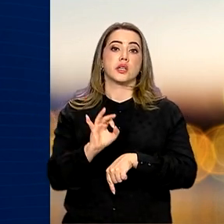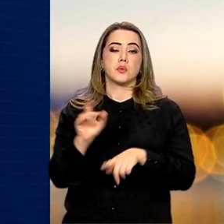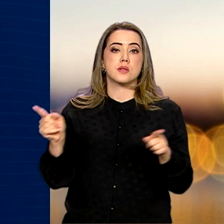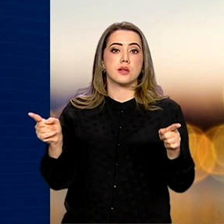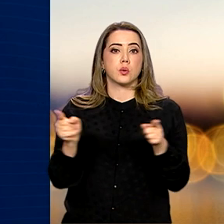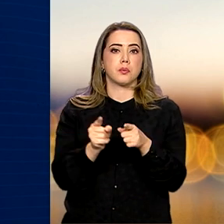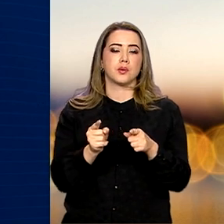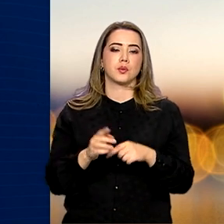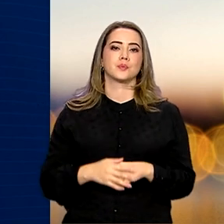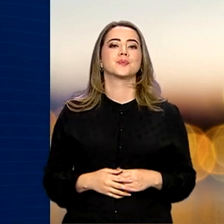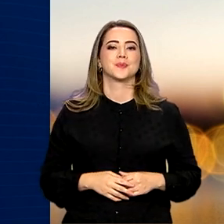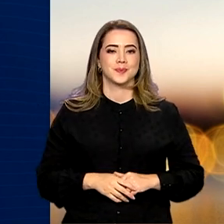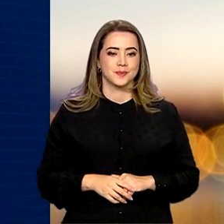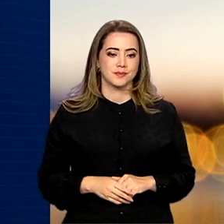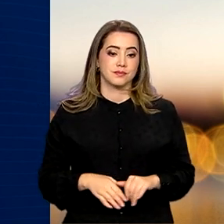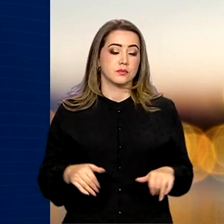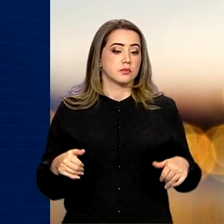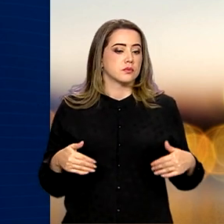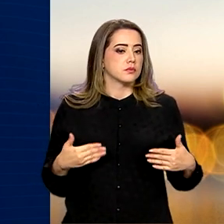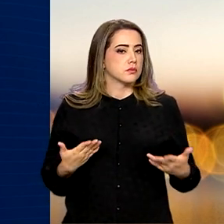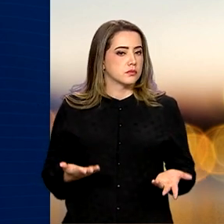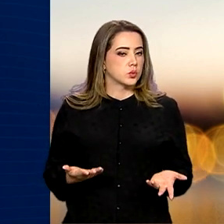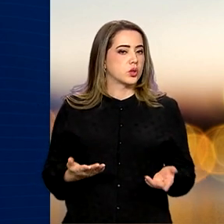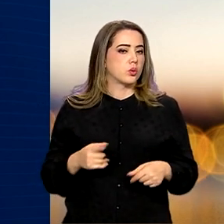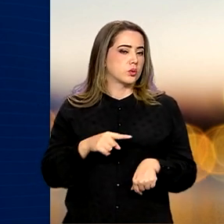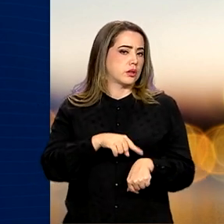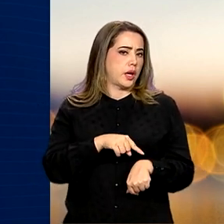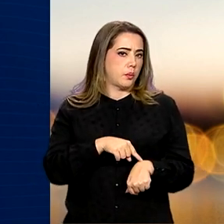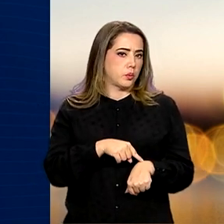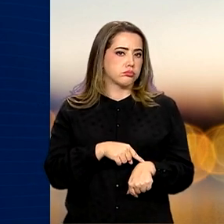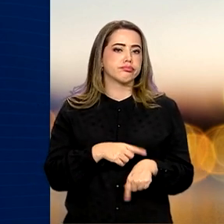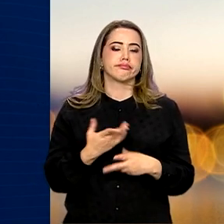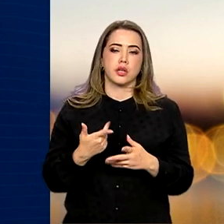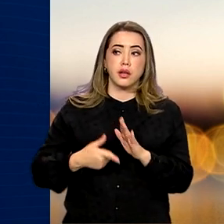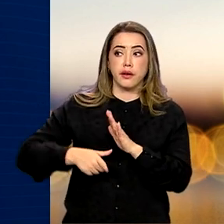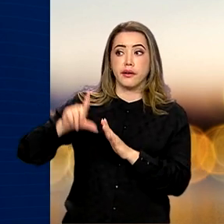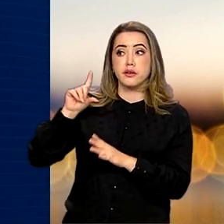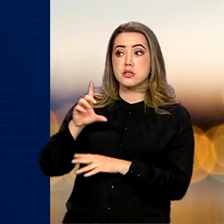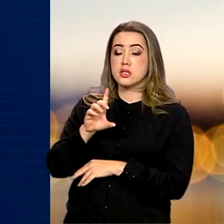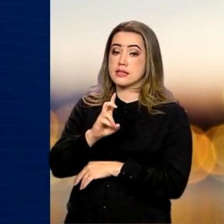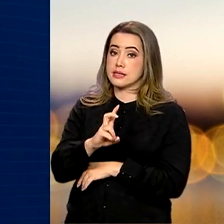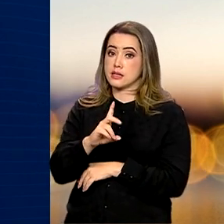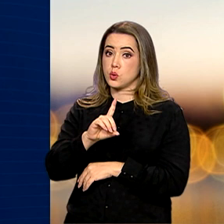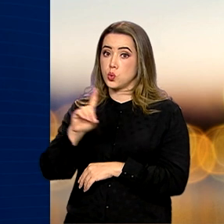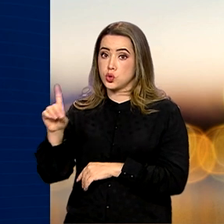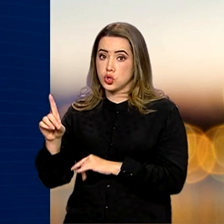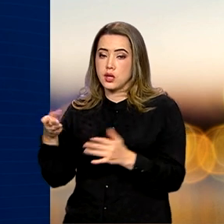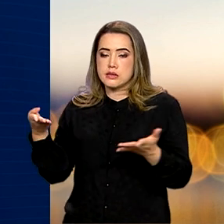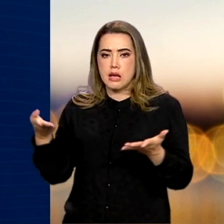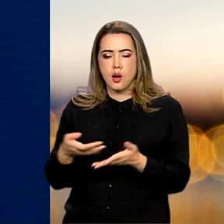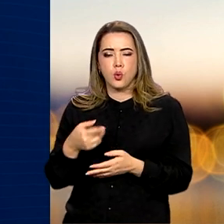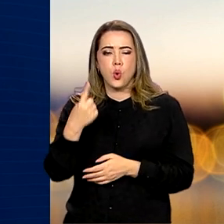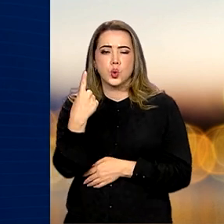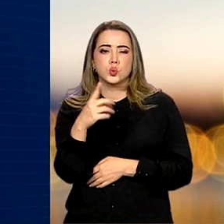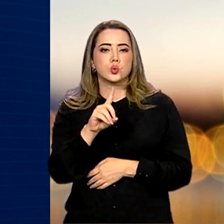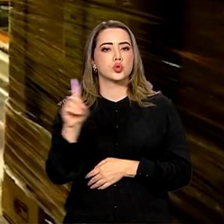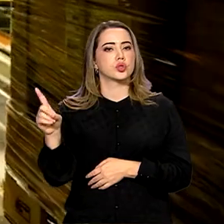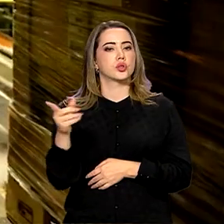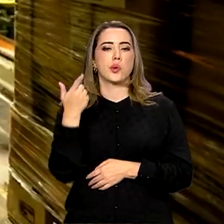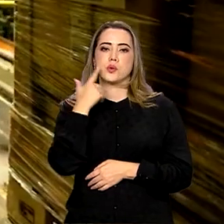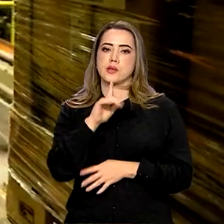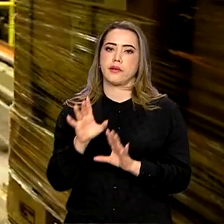cargas nos aeroportos. Com isto, o tempo médio de despacho, por exemplo, cai de 5 para apenas um dia.